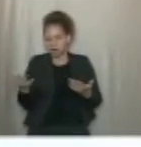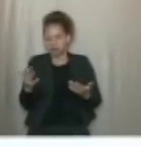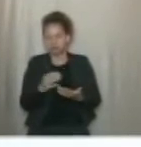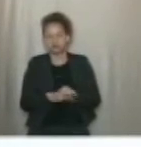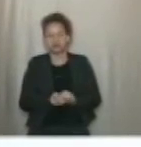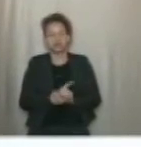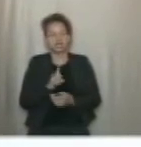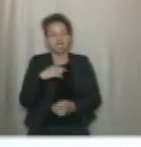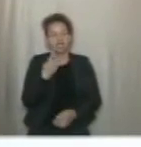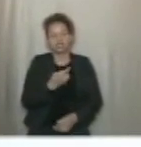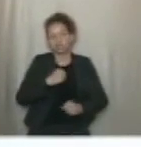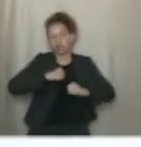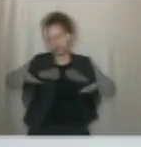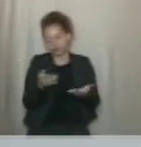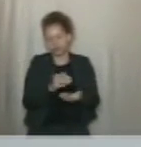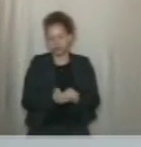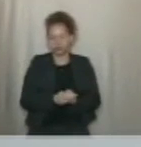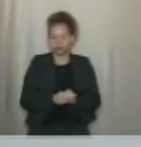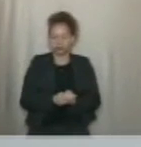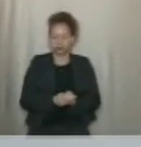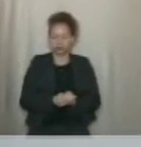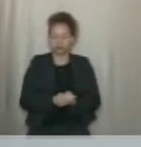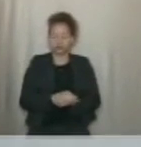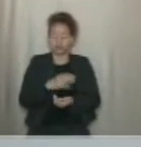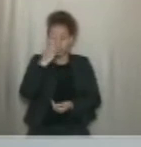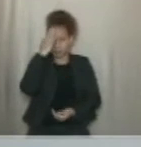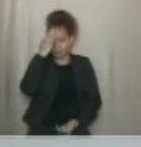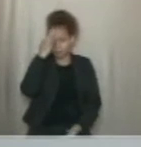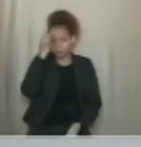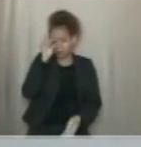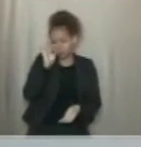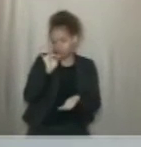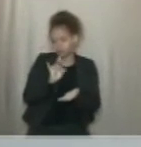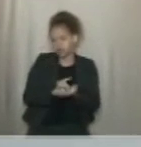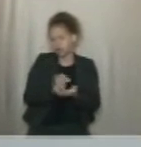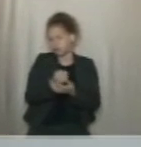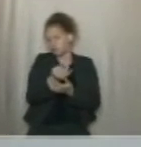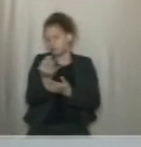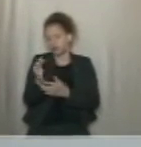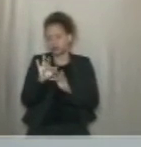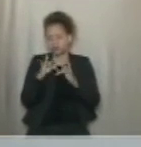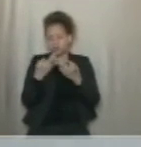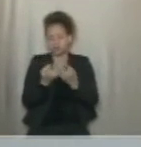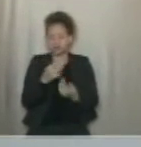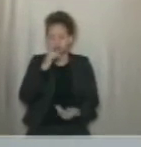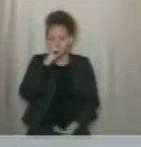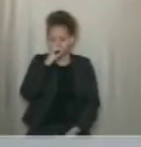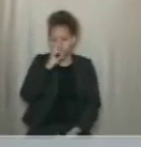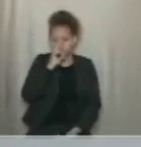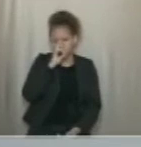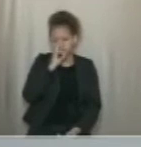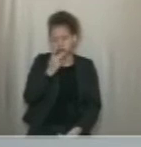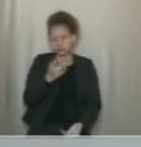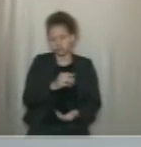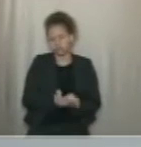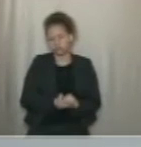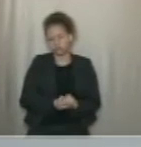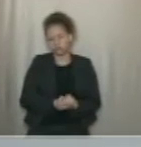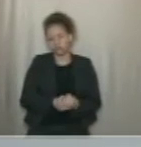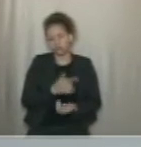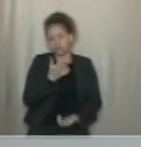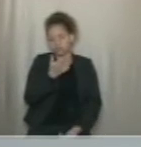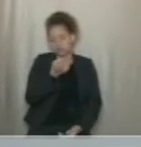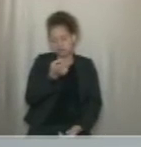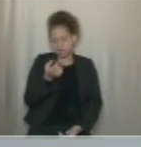que a gente está debatendo aqui. É saber, de fato, quantas famílias estão em riscos, porque 200